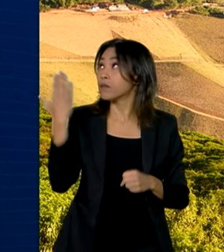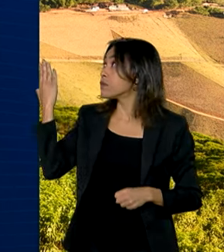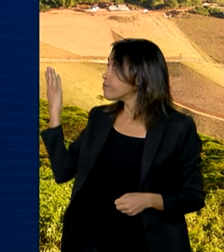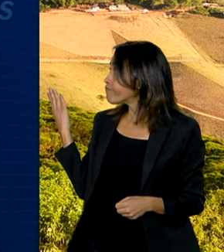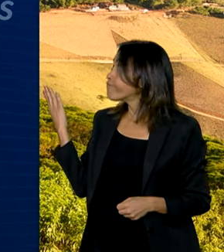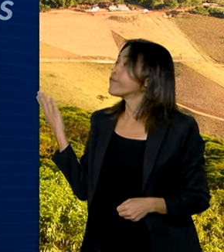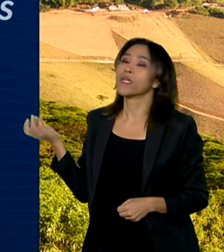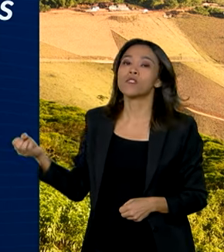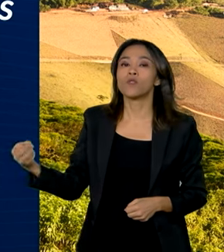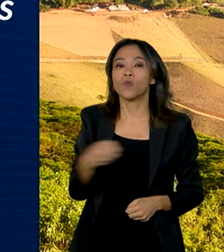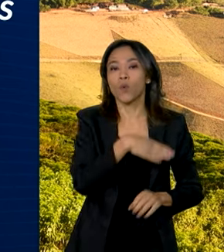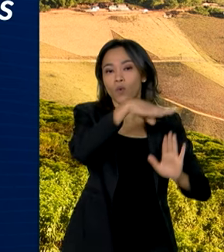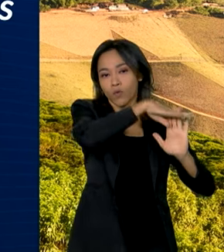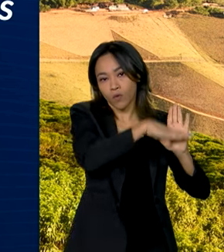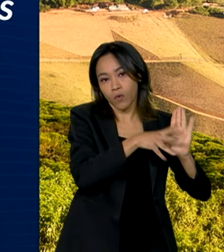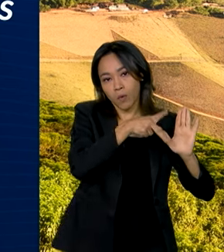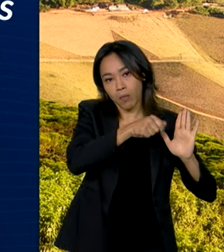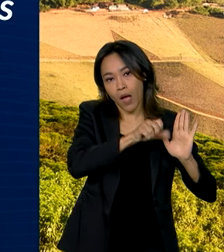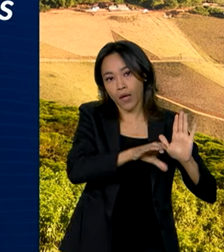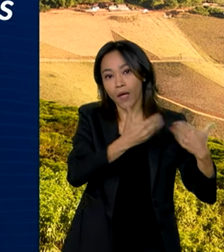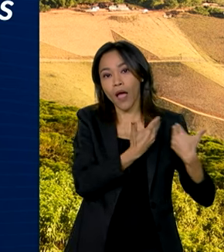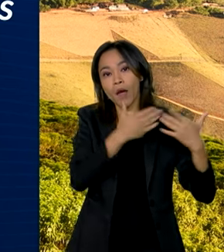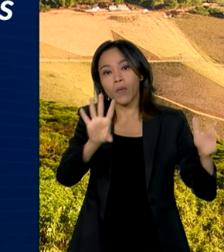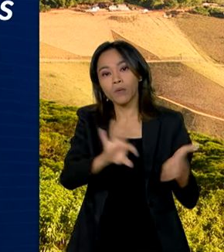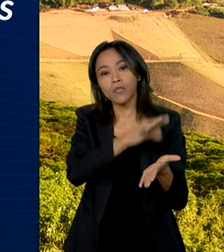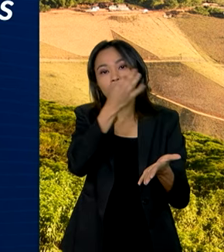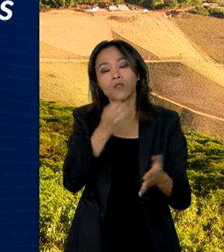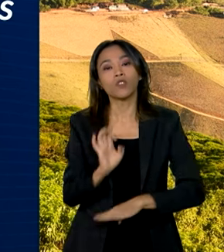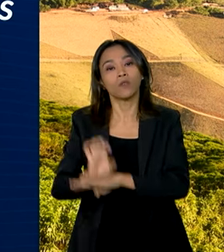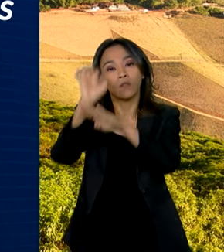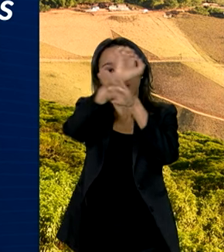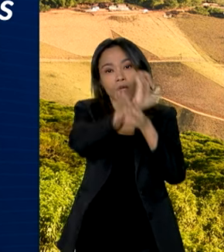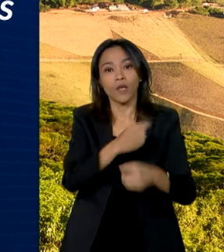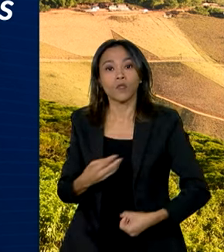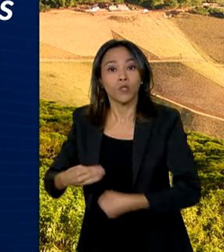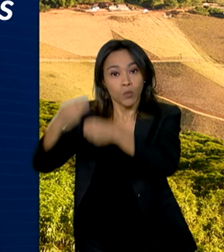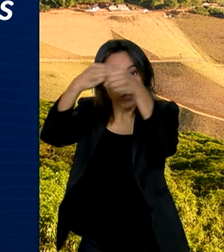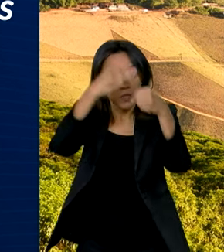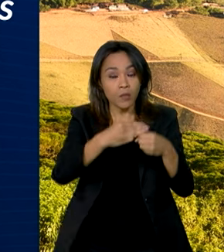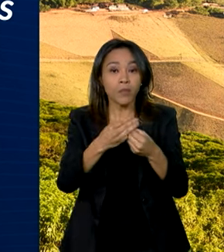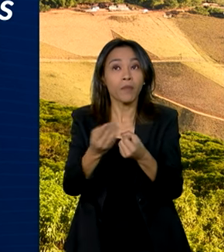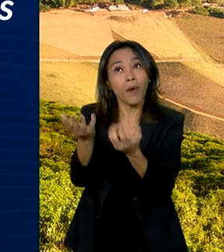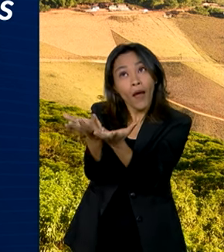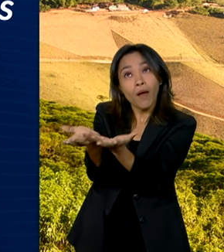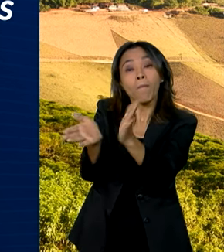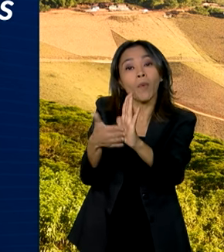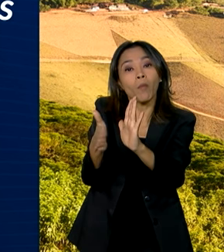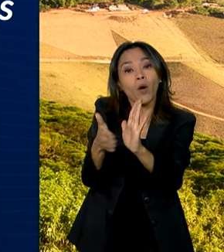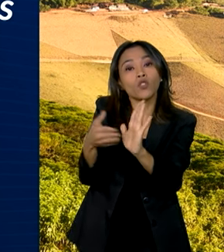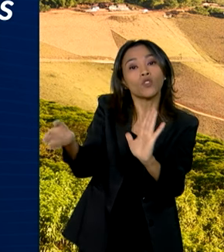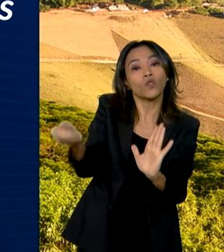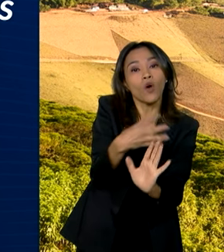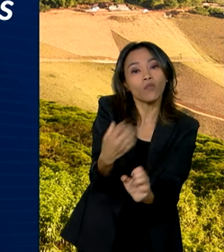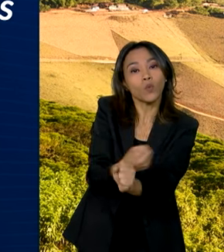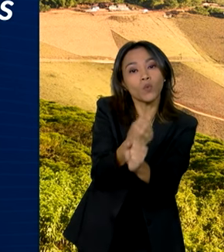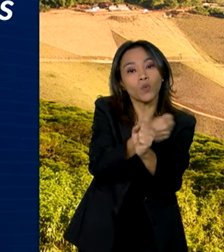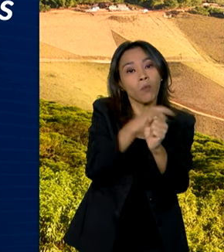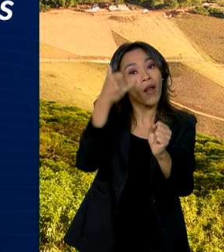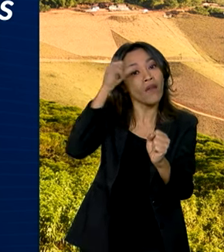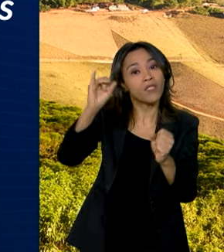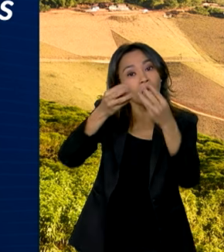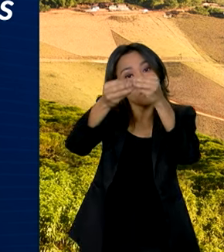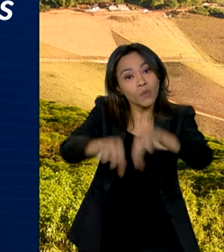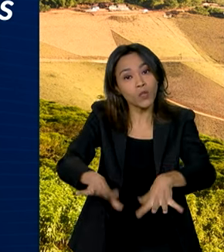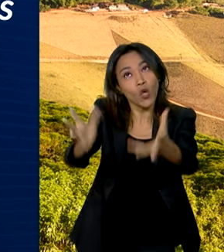seleção para estados e municípios enviarem propostas de novas obras de prevenção a desastres. O